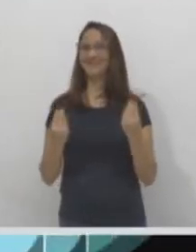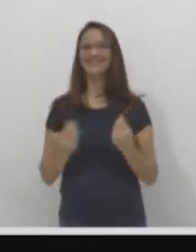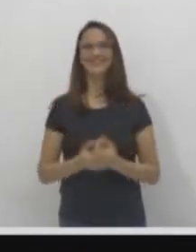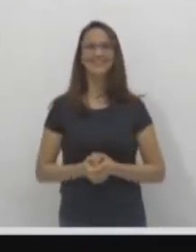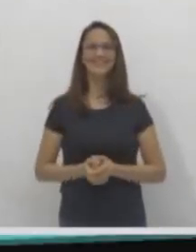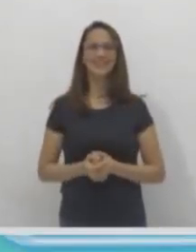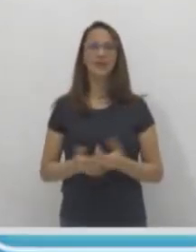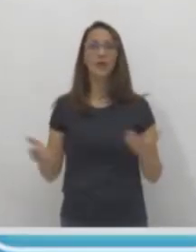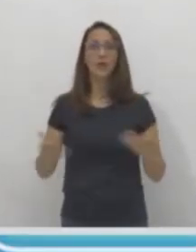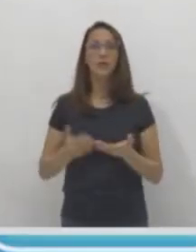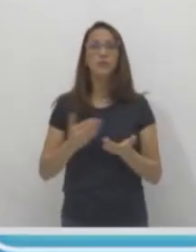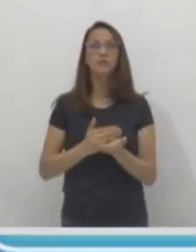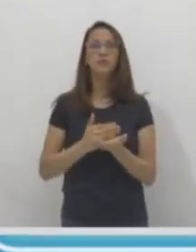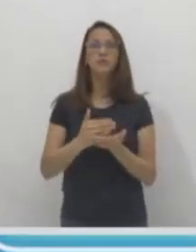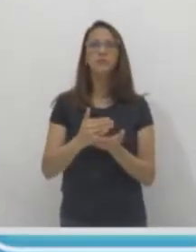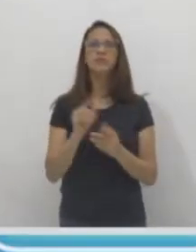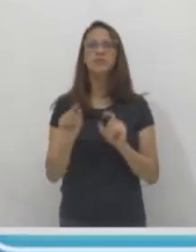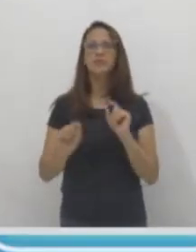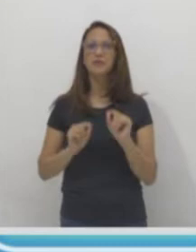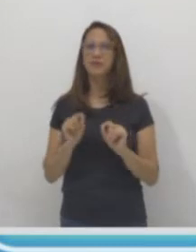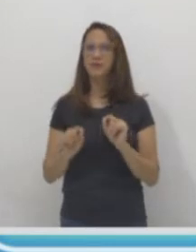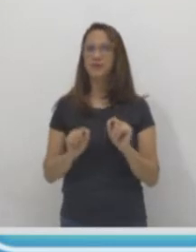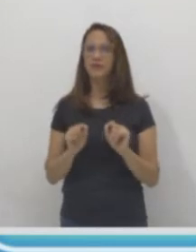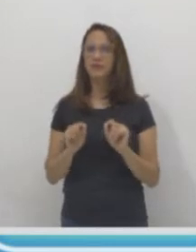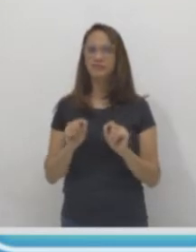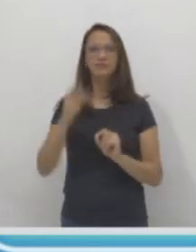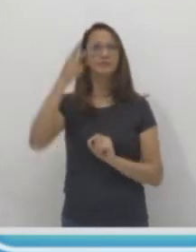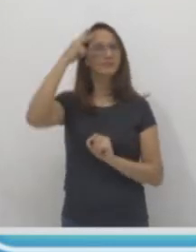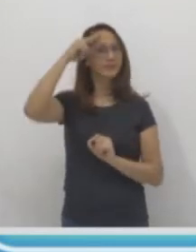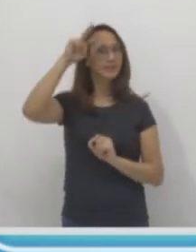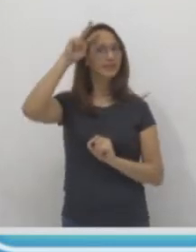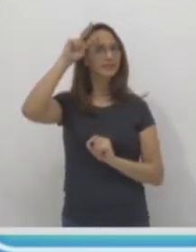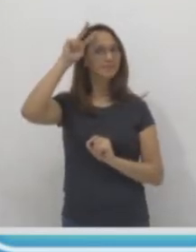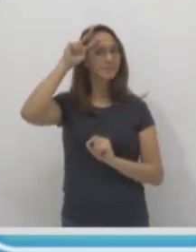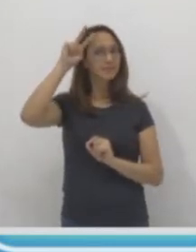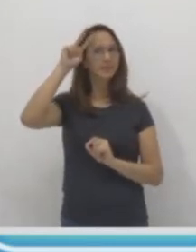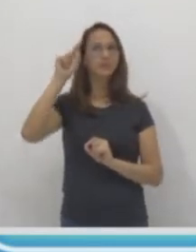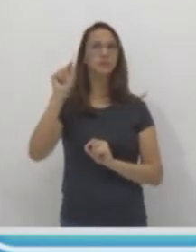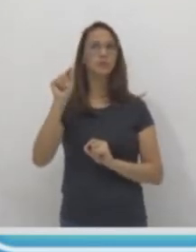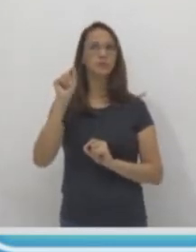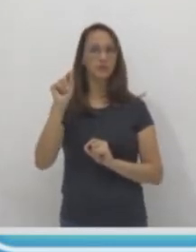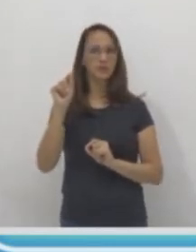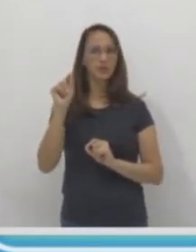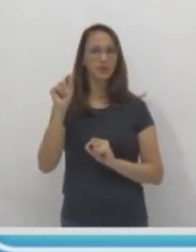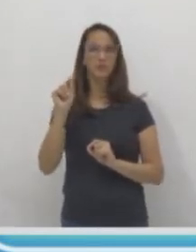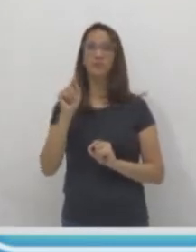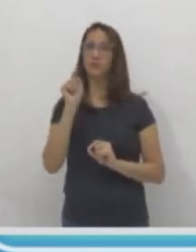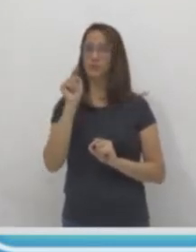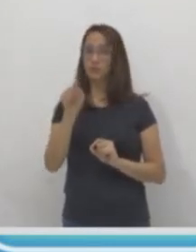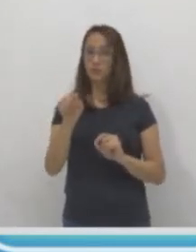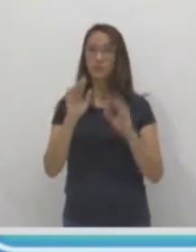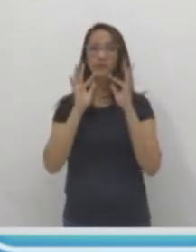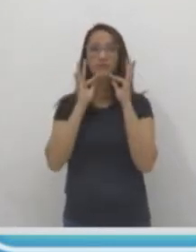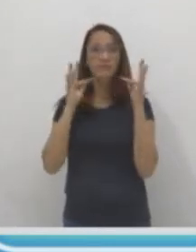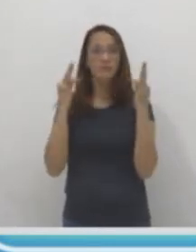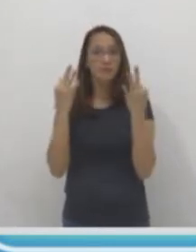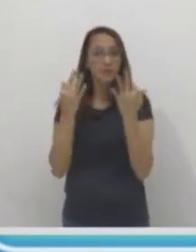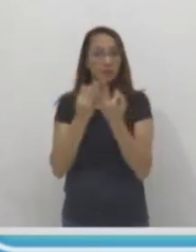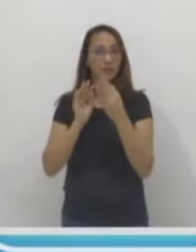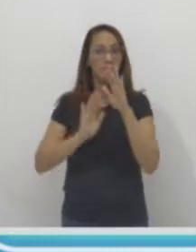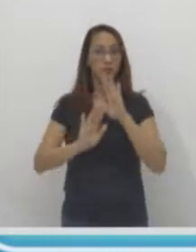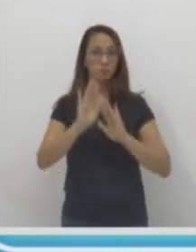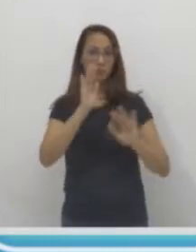a nossa atividade hoje, ó. Só que relembrando a nossa questão do Previna Você e Sua Família Contra o Coronavírus,